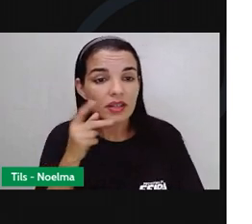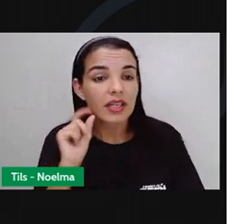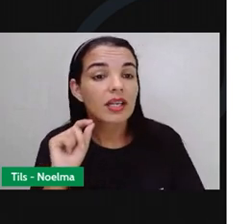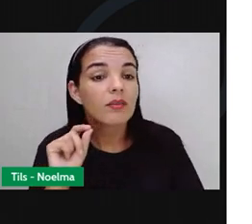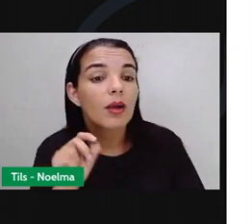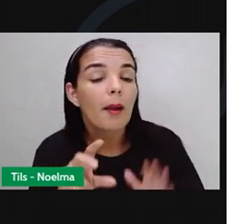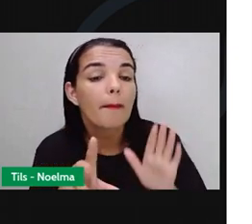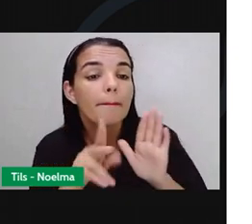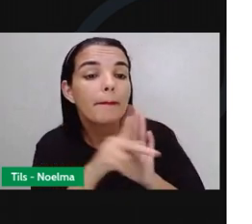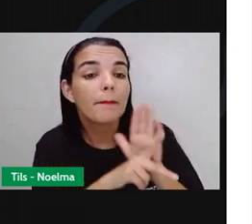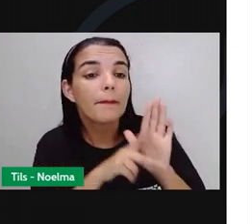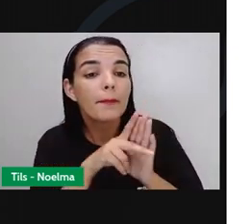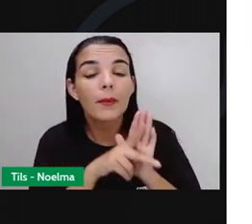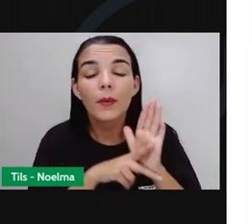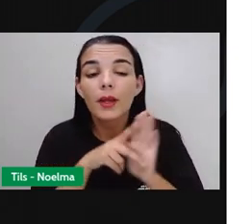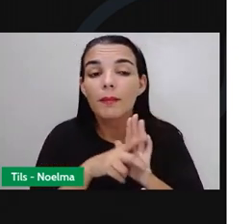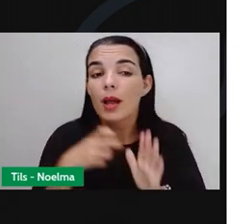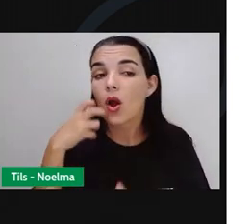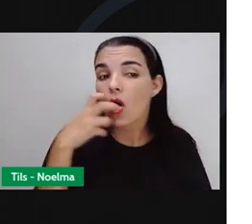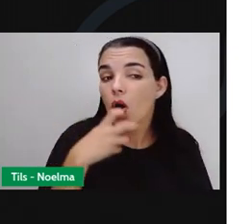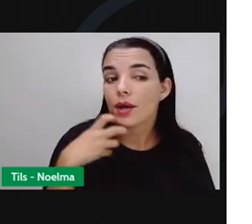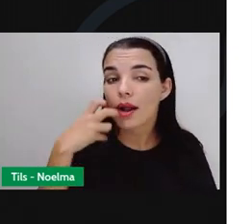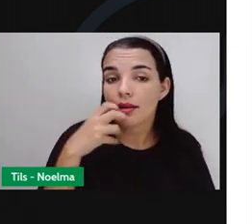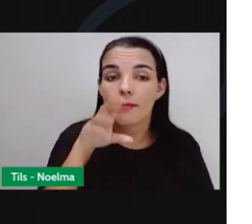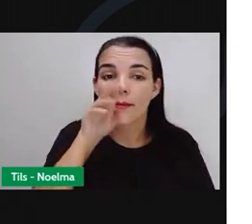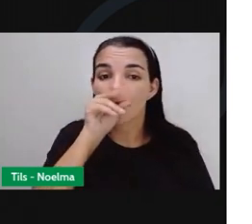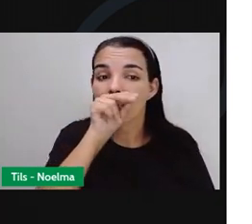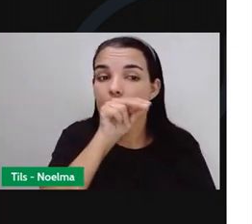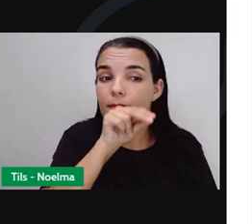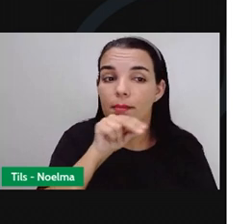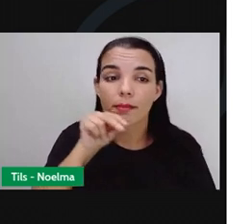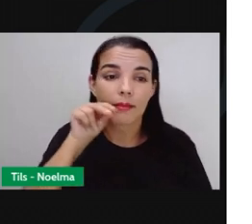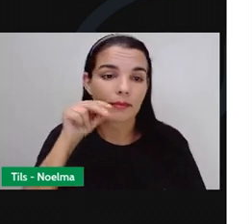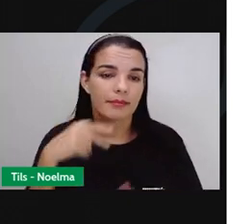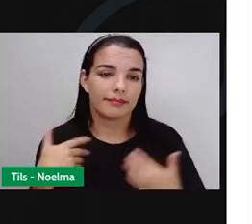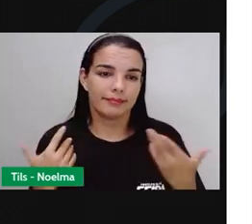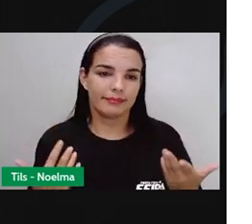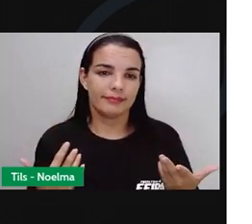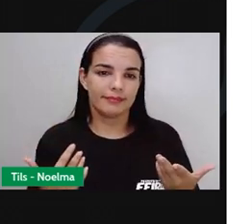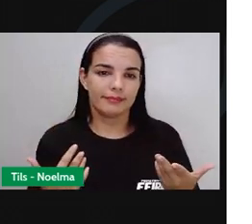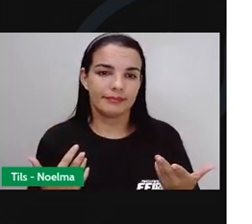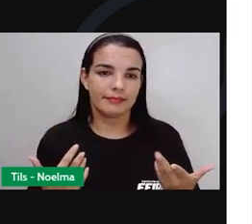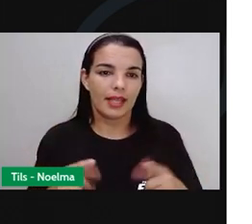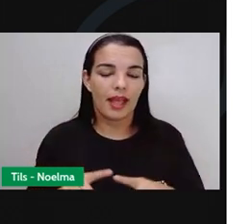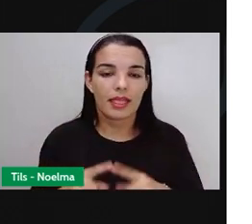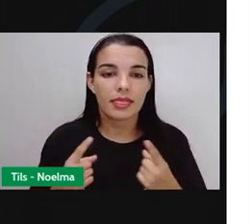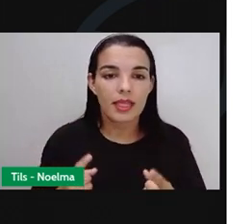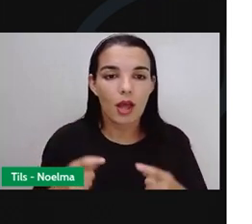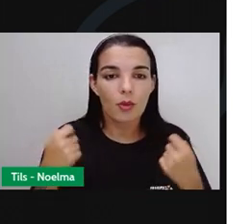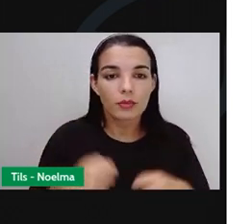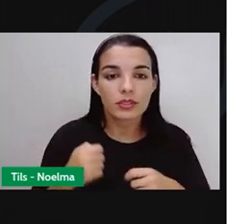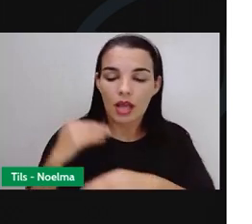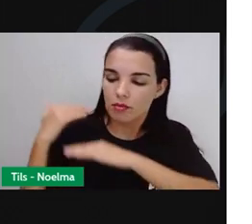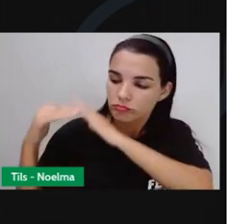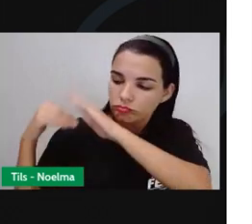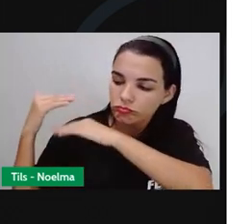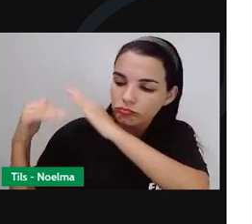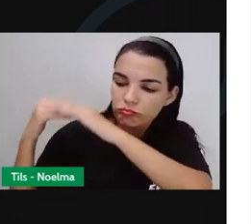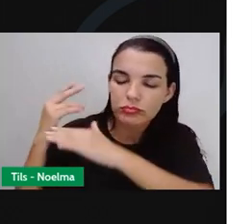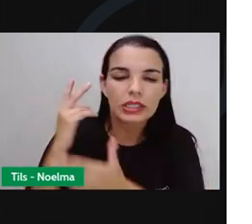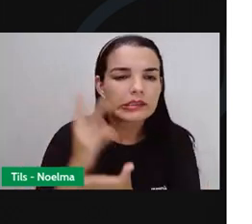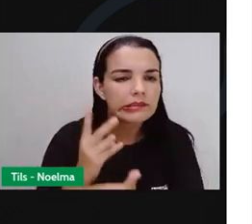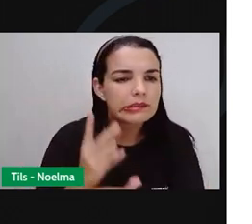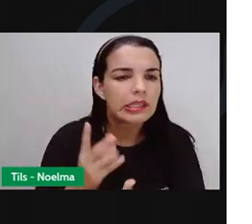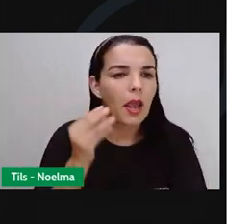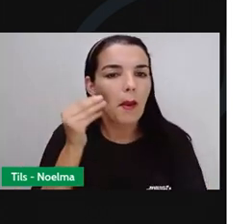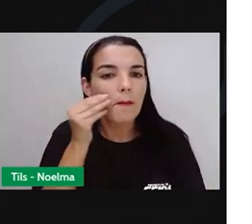poesia rimada e metrificada foi inventada antes de inventarem a escrita. Não muito raro progresso quer dizer destruição,